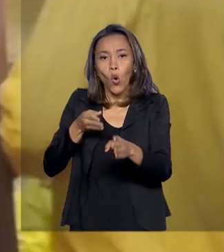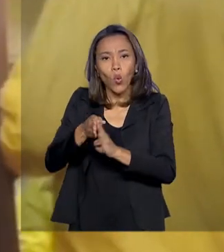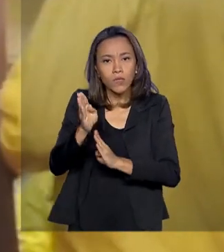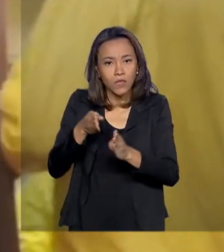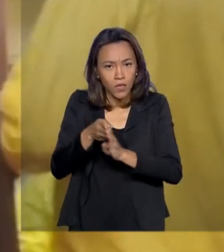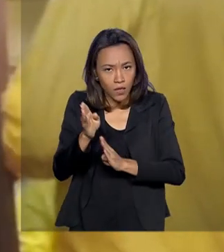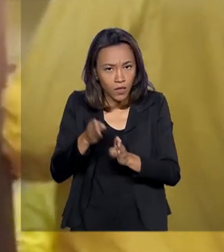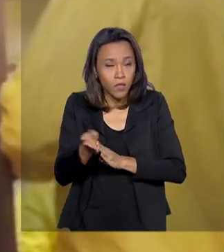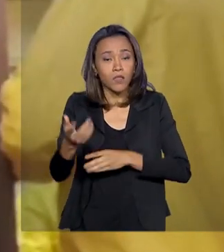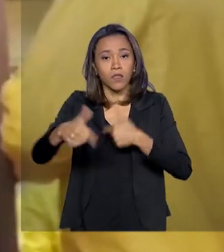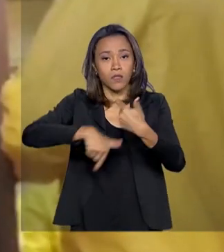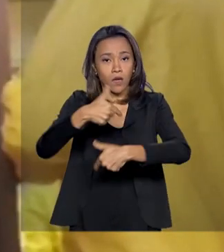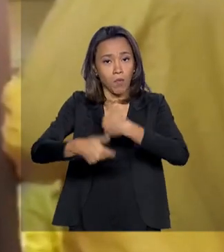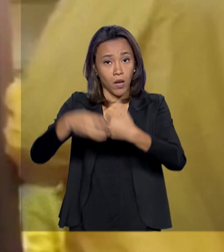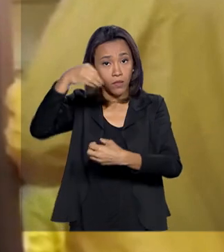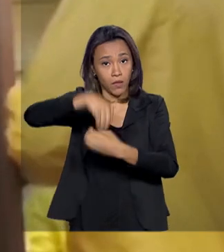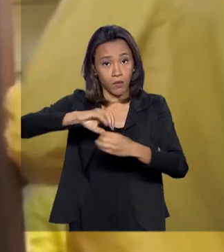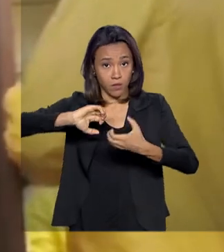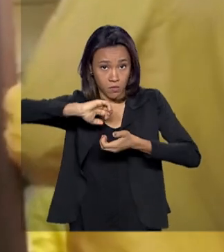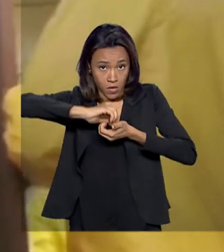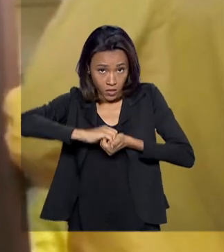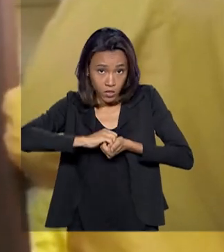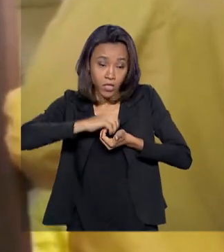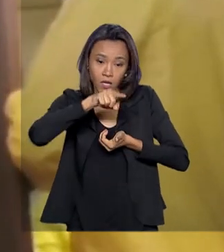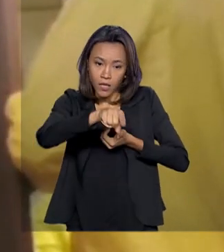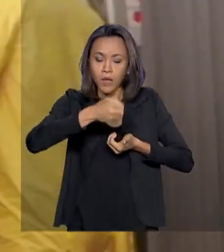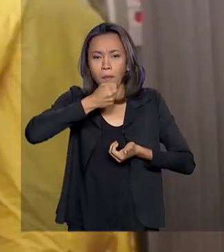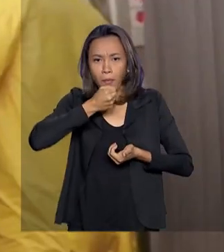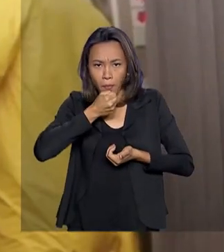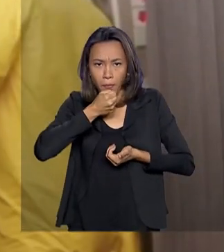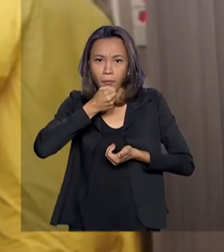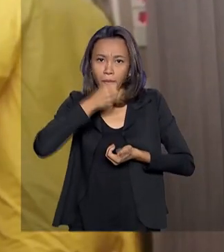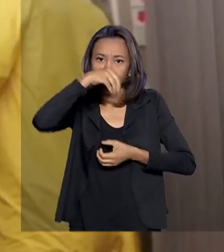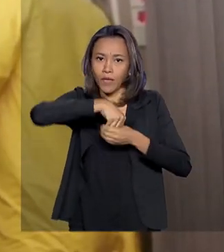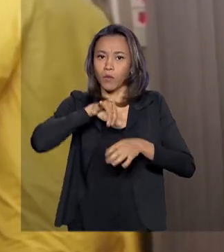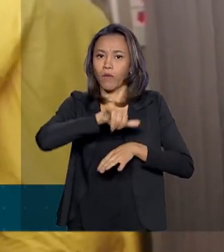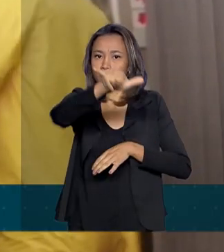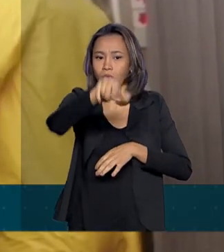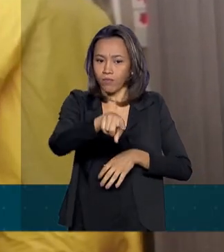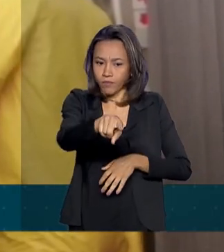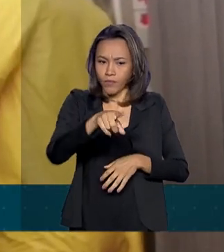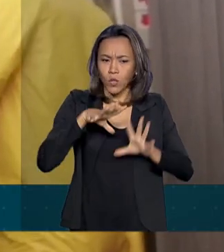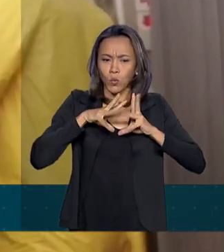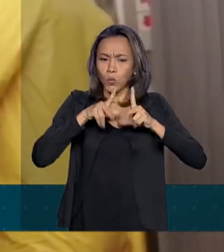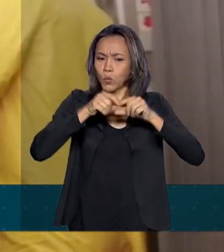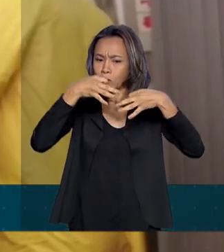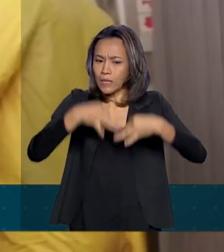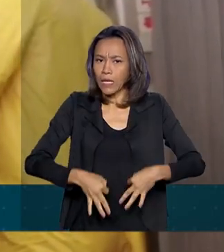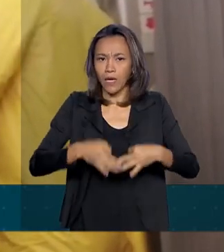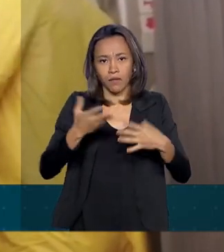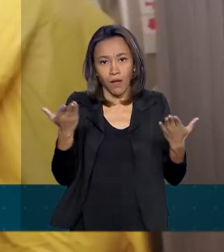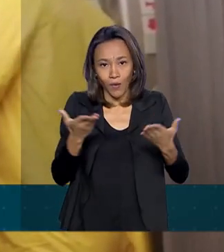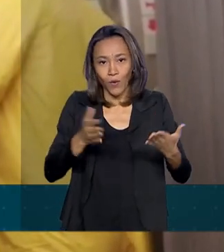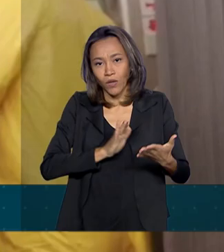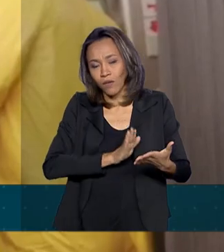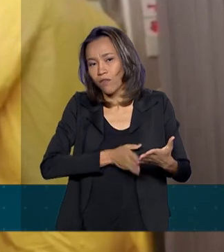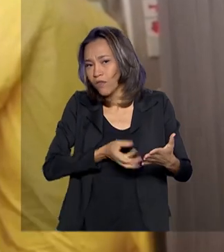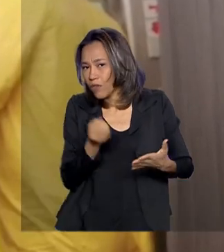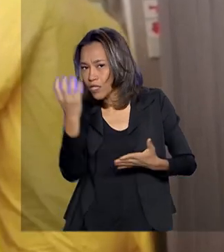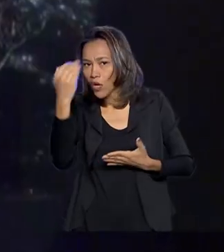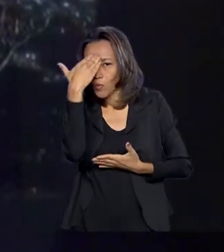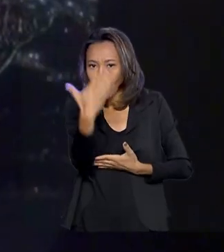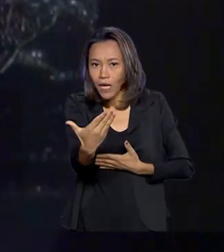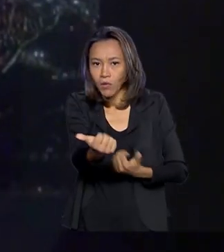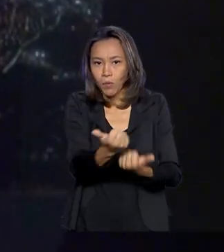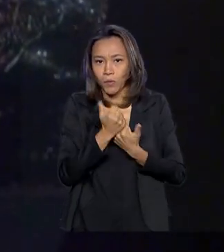Batista Magalhães, gravou uma mensagem de dentro do avião. Deu tudo certo, agora é só viagem. Obrigado pelo apoio de todos.